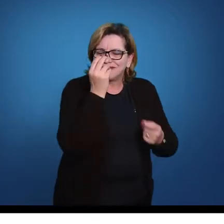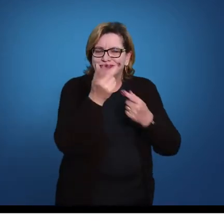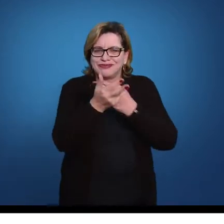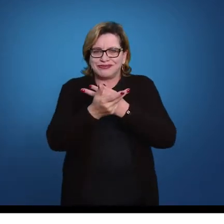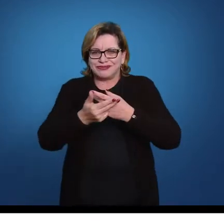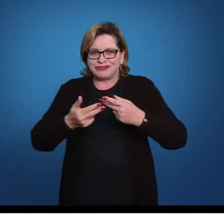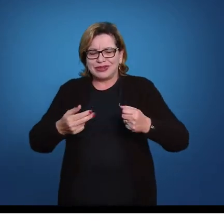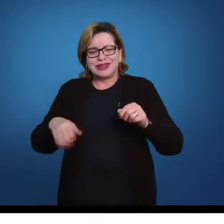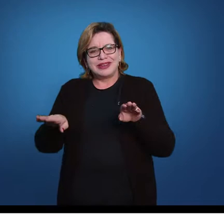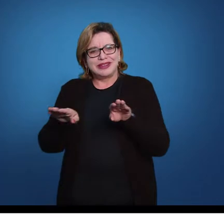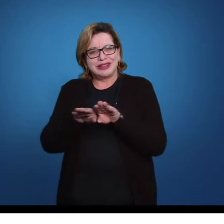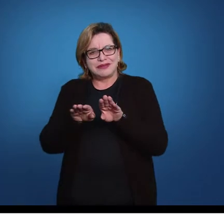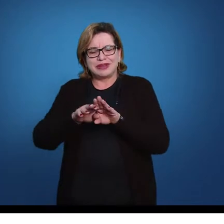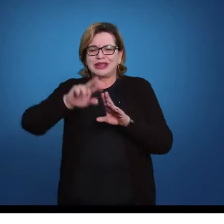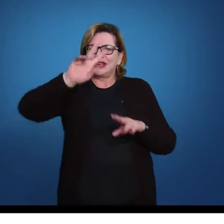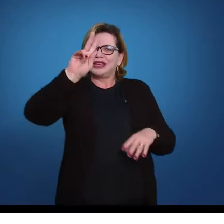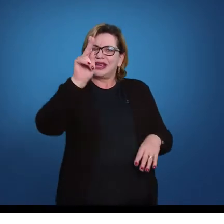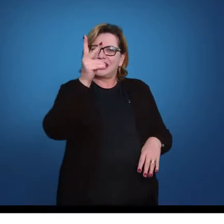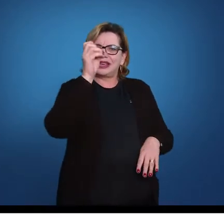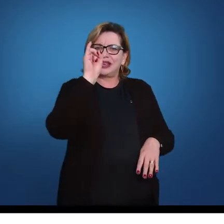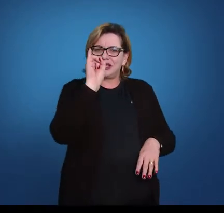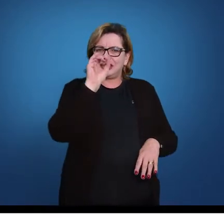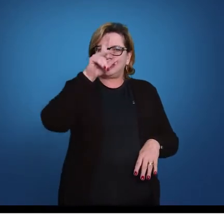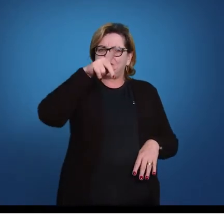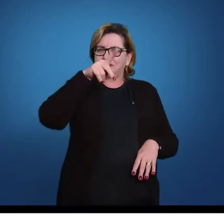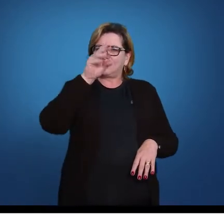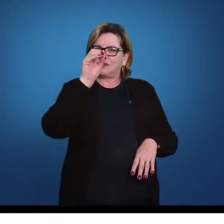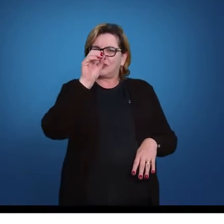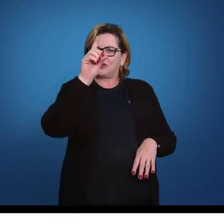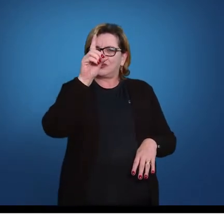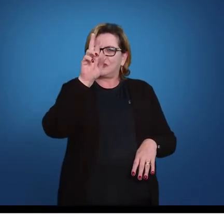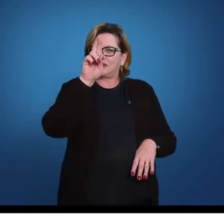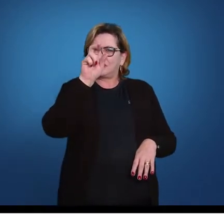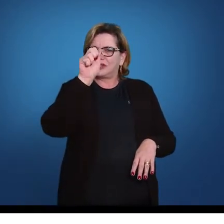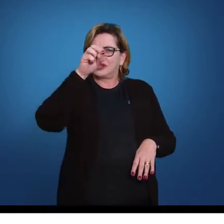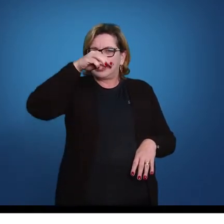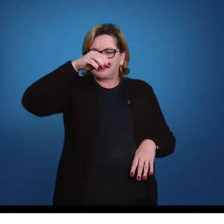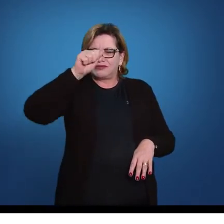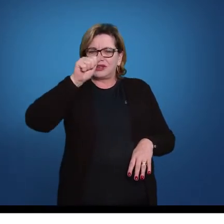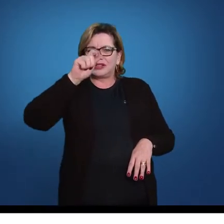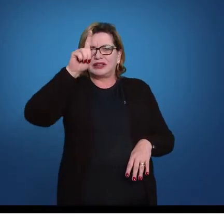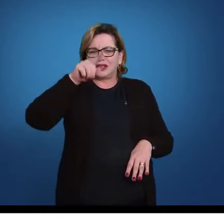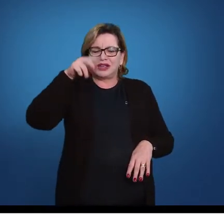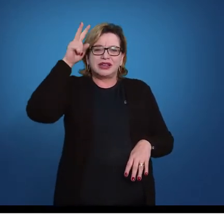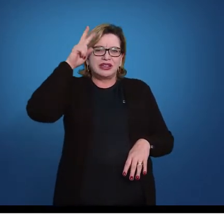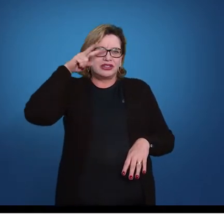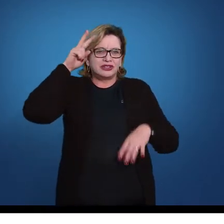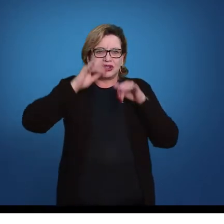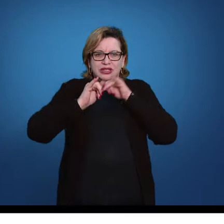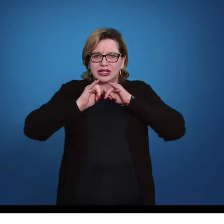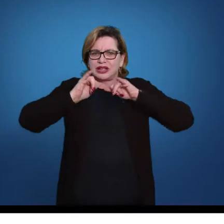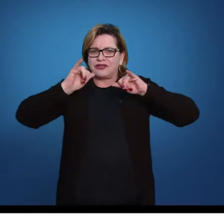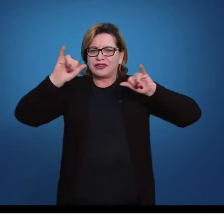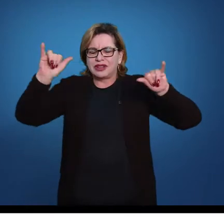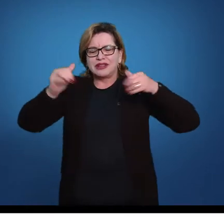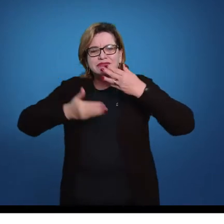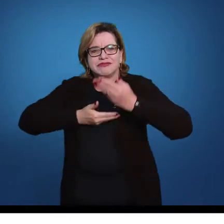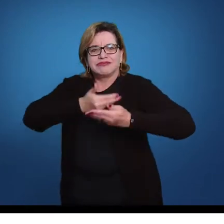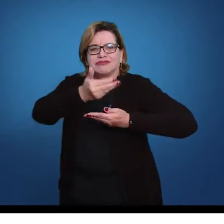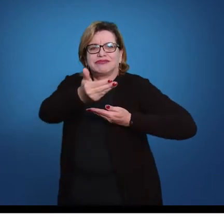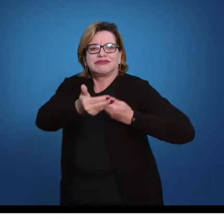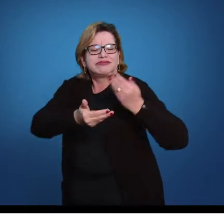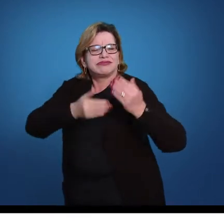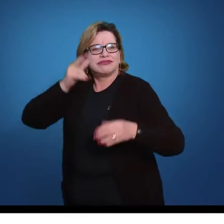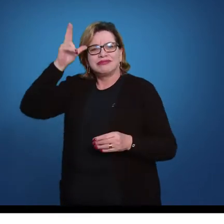principalmente, o hipodrama. Quer dizer, eram histórias contadas pela interação com o